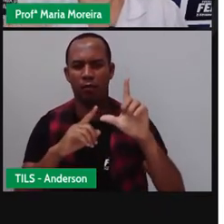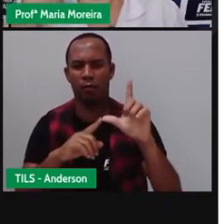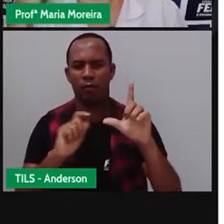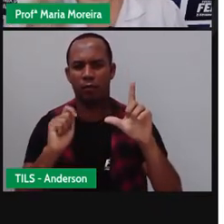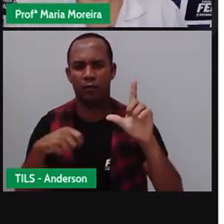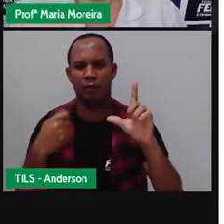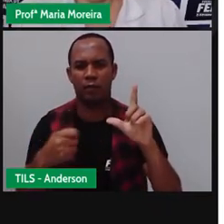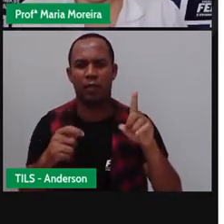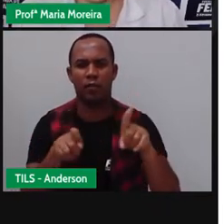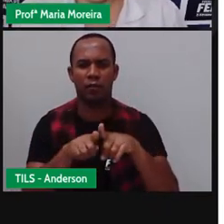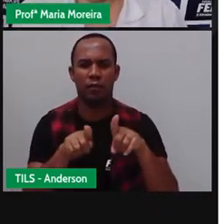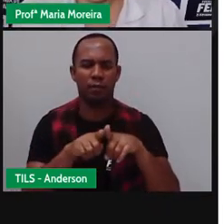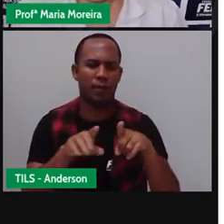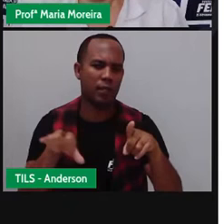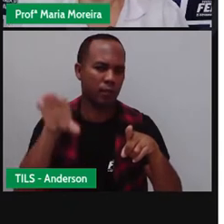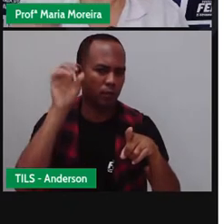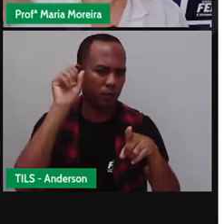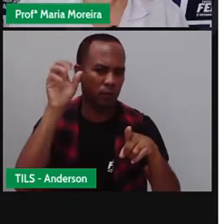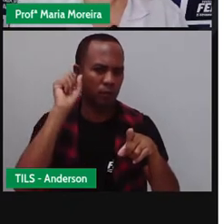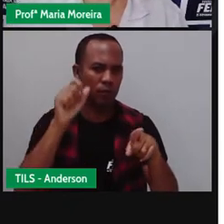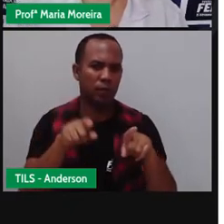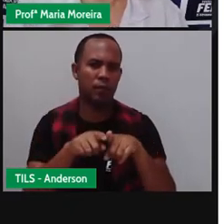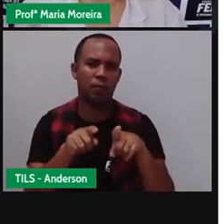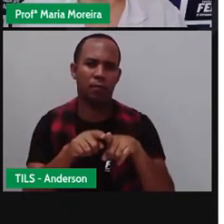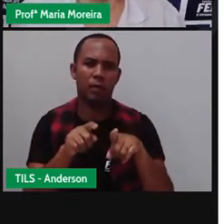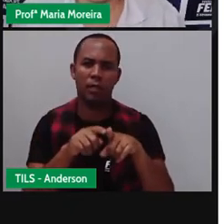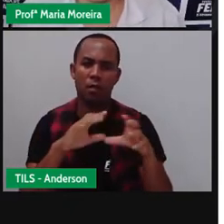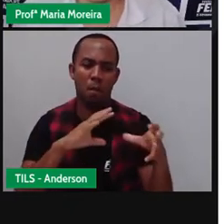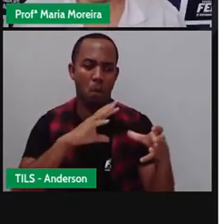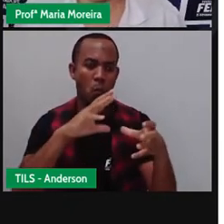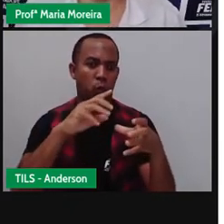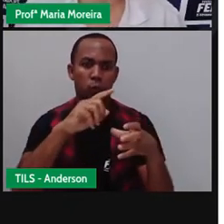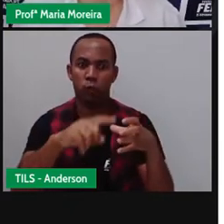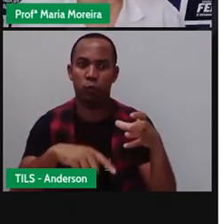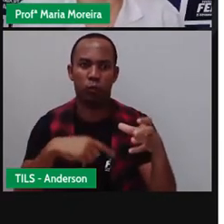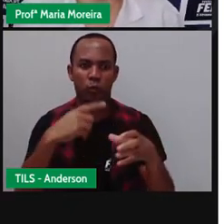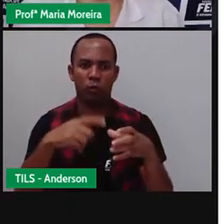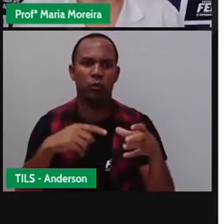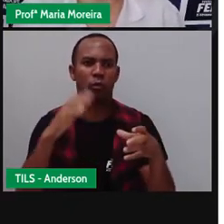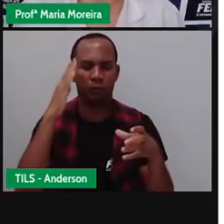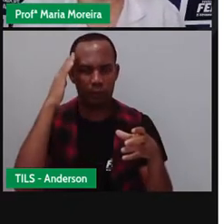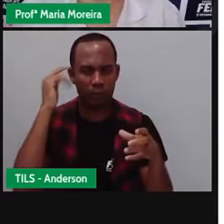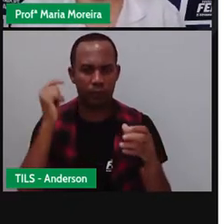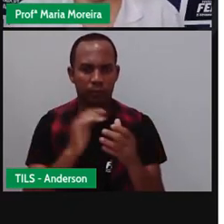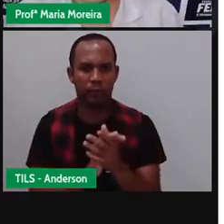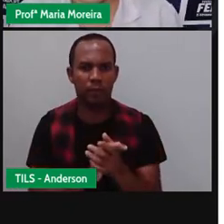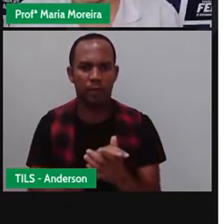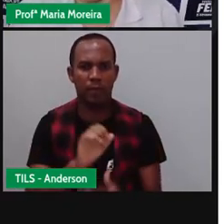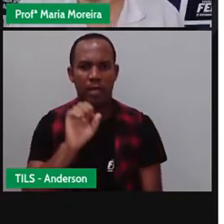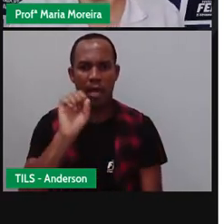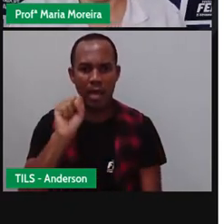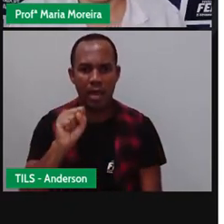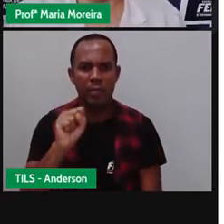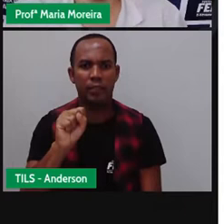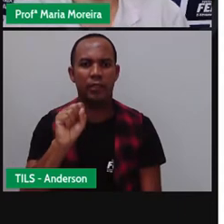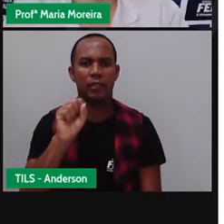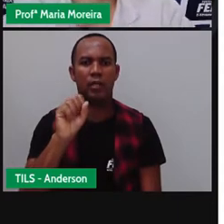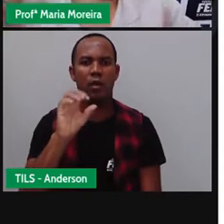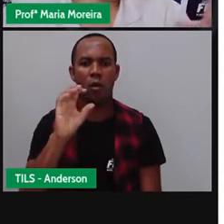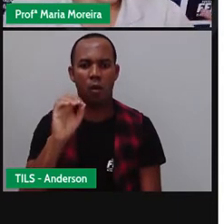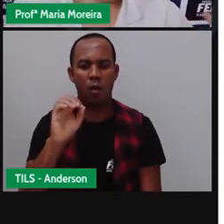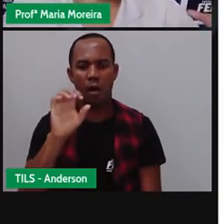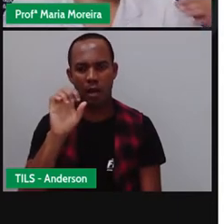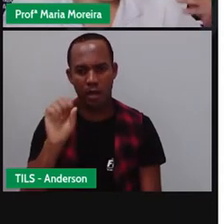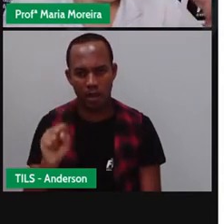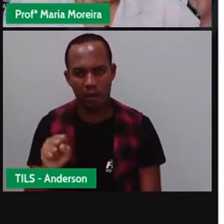simbologia do som de cada letra. Ela é pro mundo inteiro. Então, por exemplo. O SOS em código Morse, ele vai